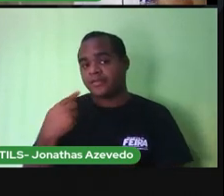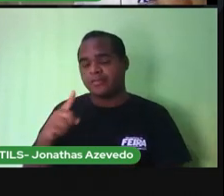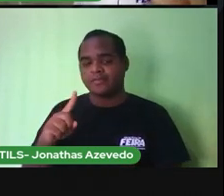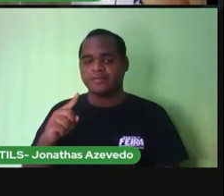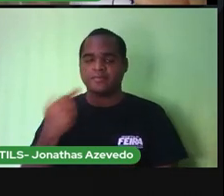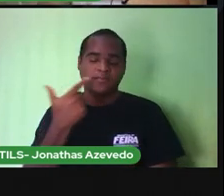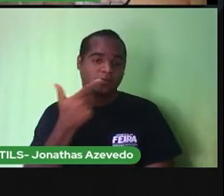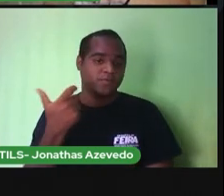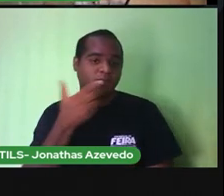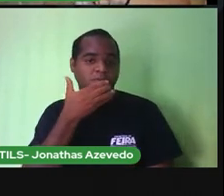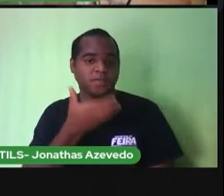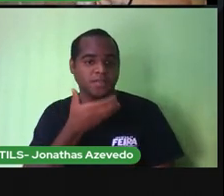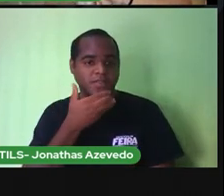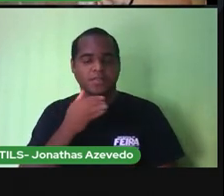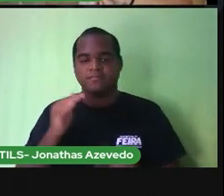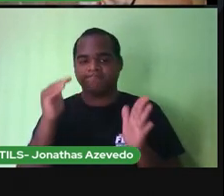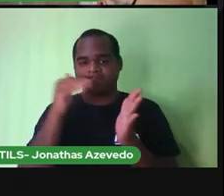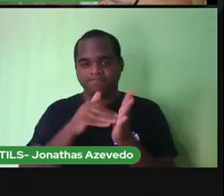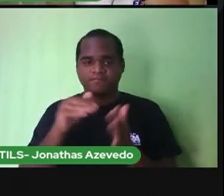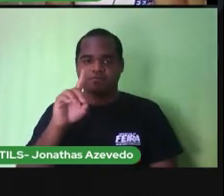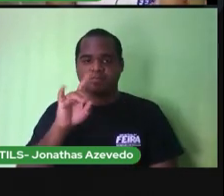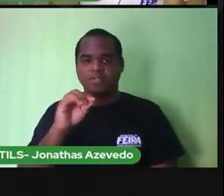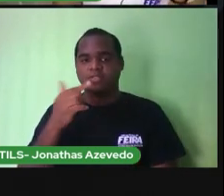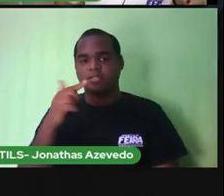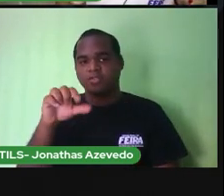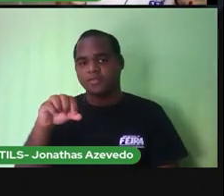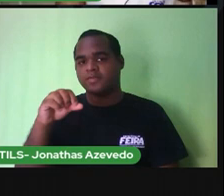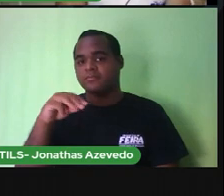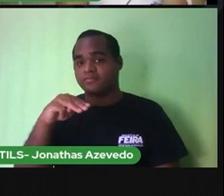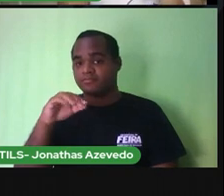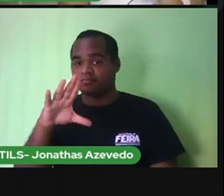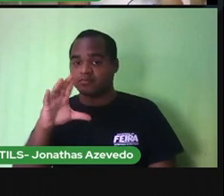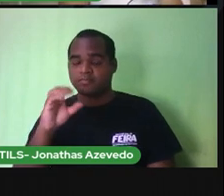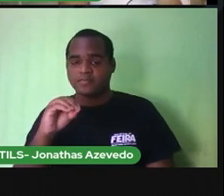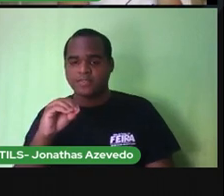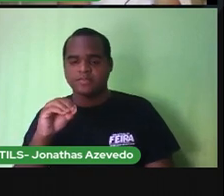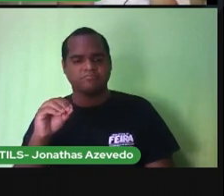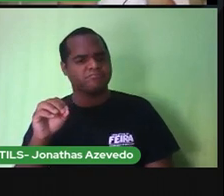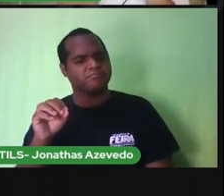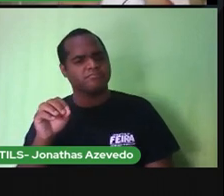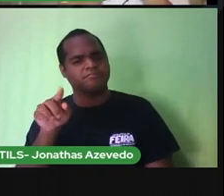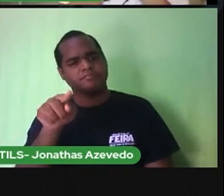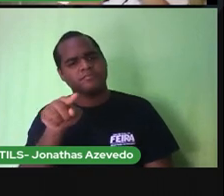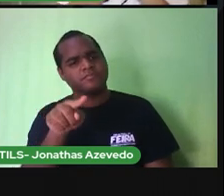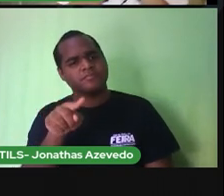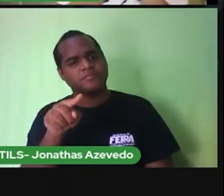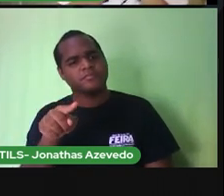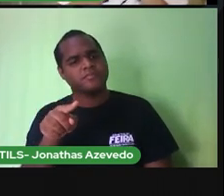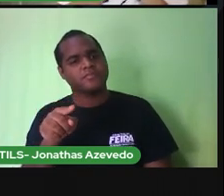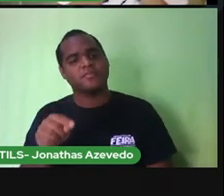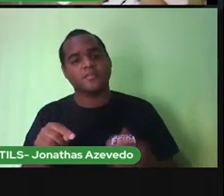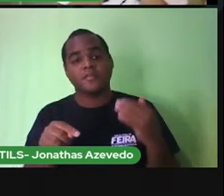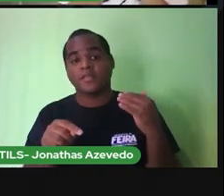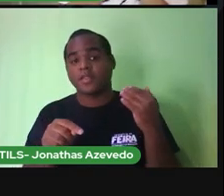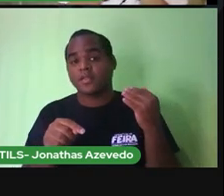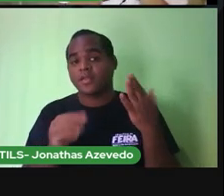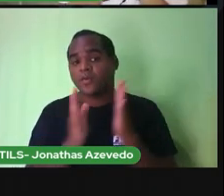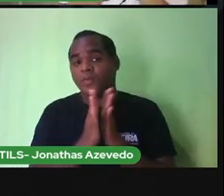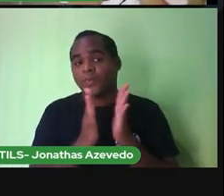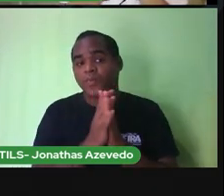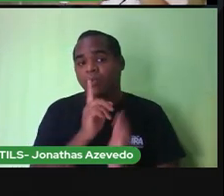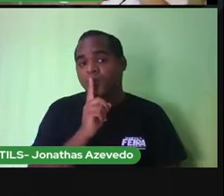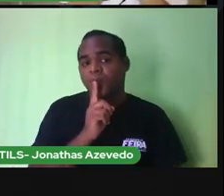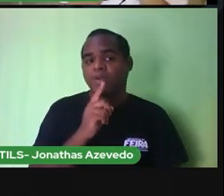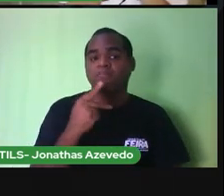até o dia 19 de março. E você? Qual a sua data de aniversário?